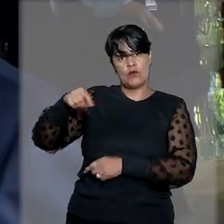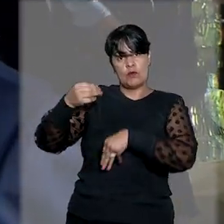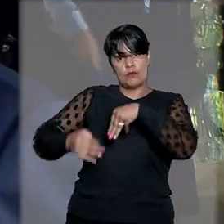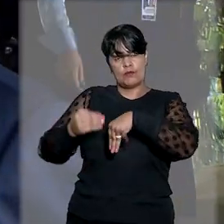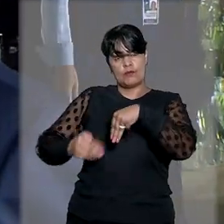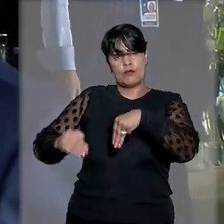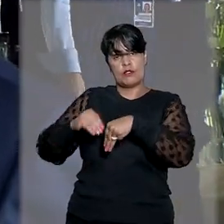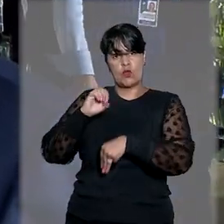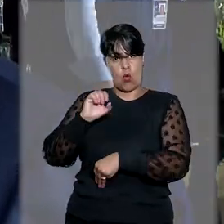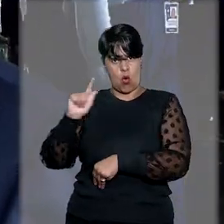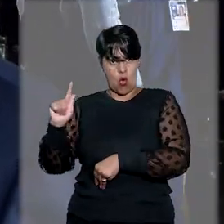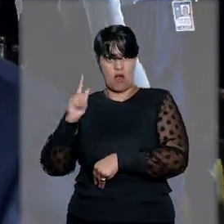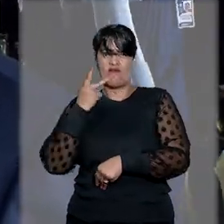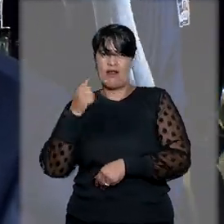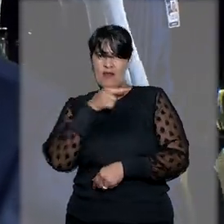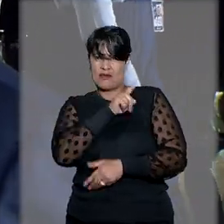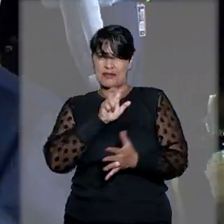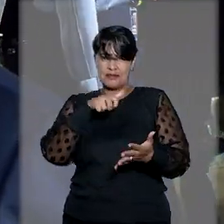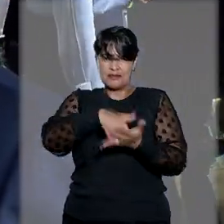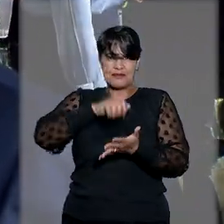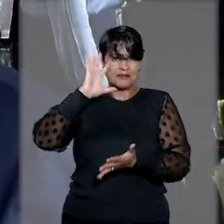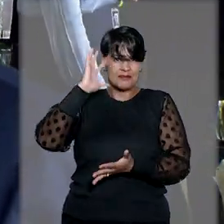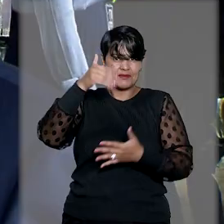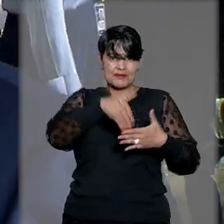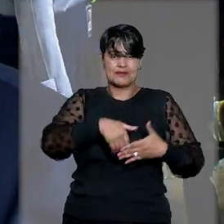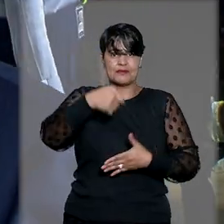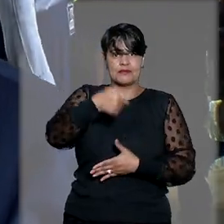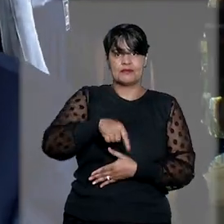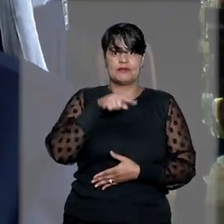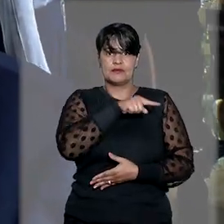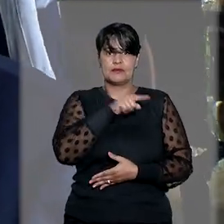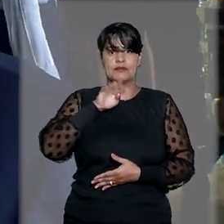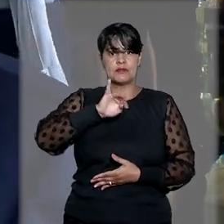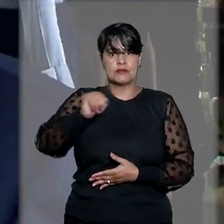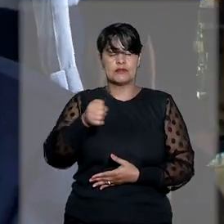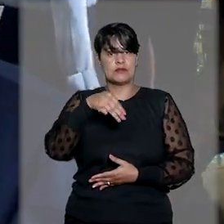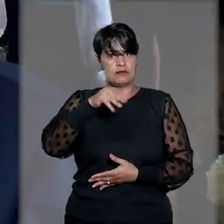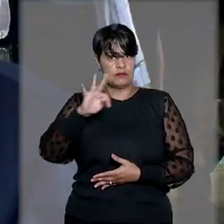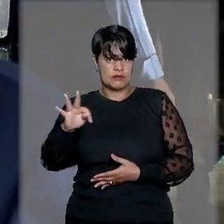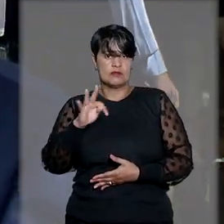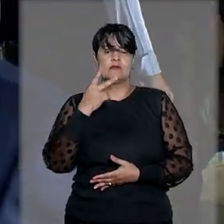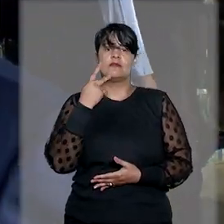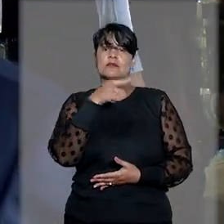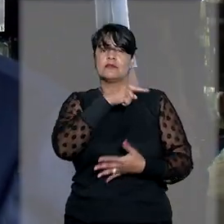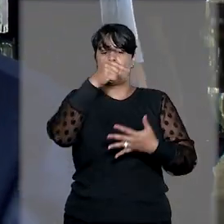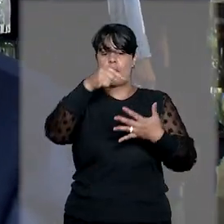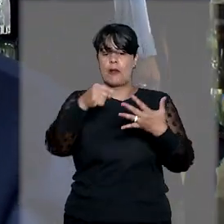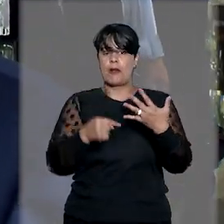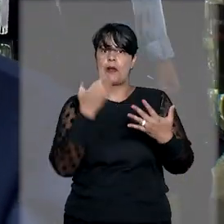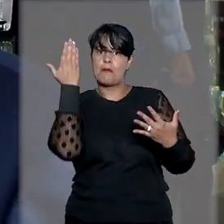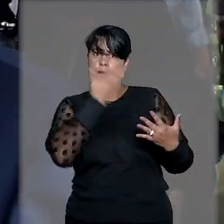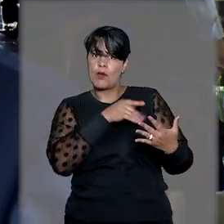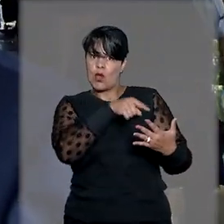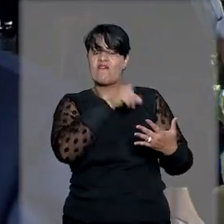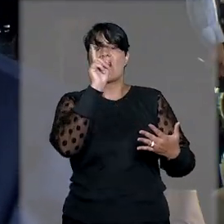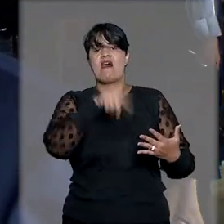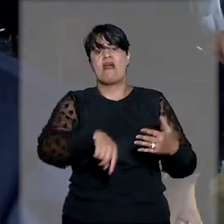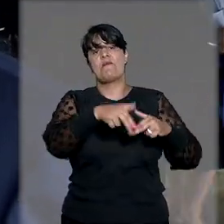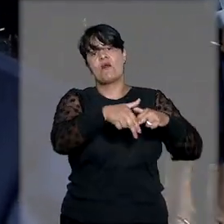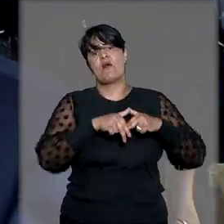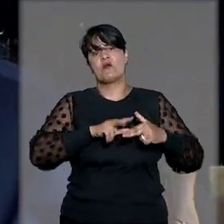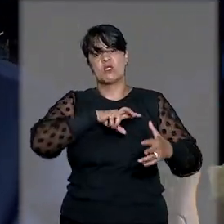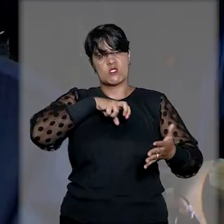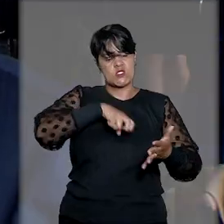que a sentença e o acórdão do Tribunal de Justiça do Mato Grosso reconheceram que as provas coletadas resultaram de